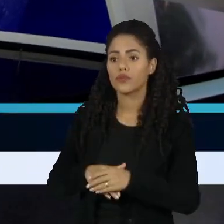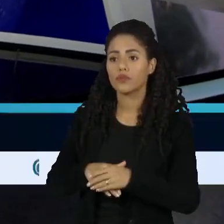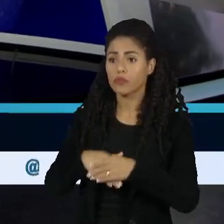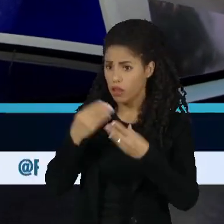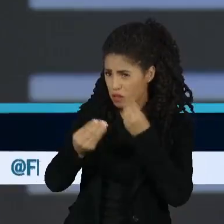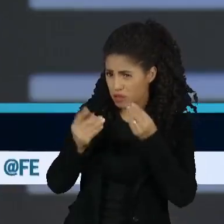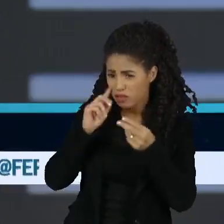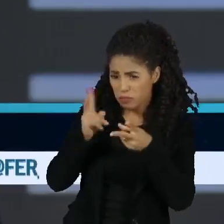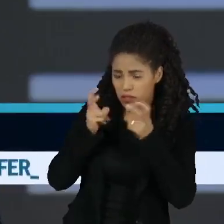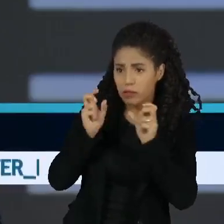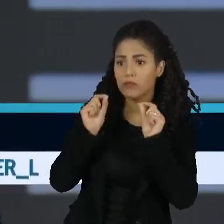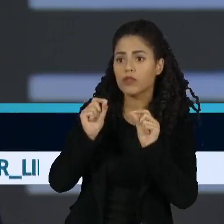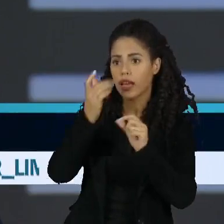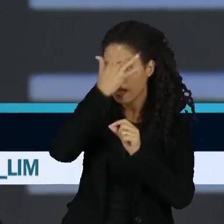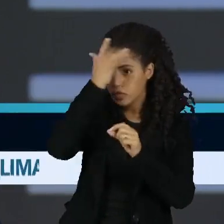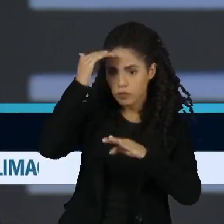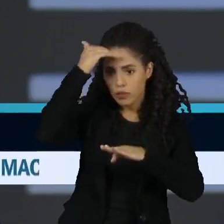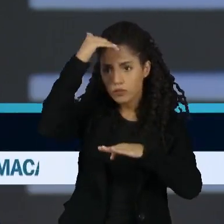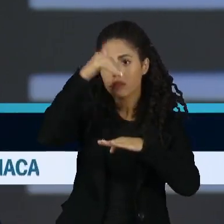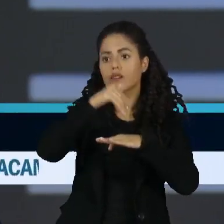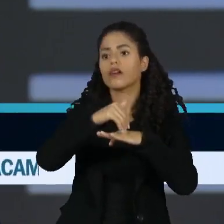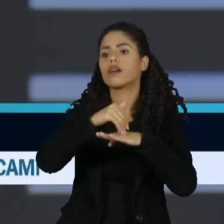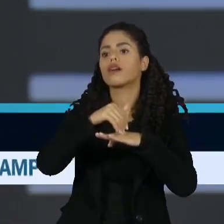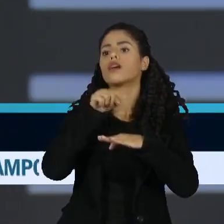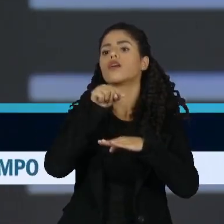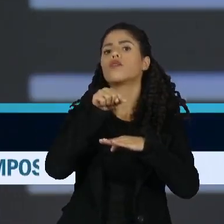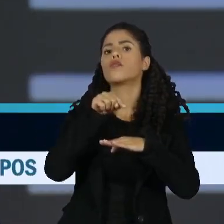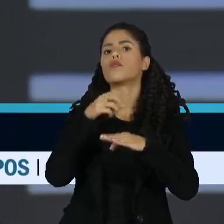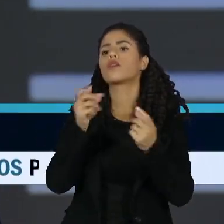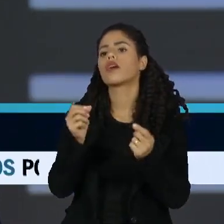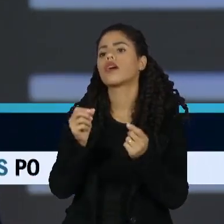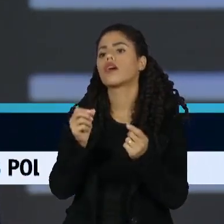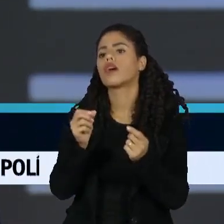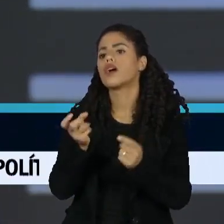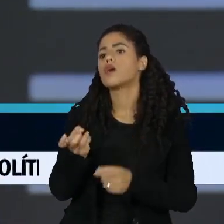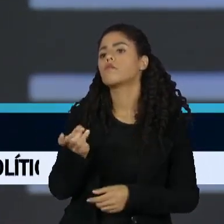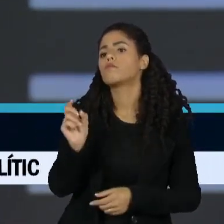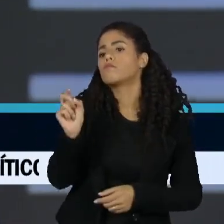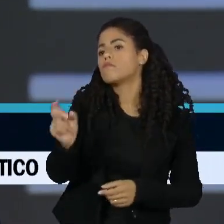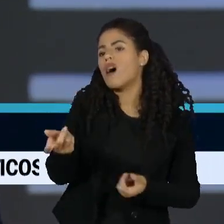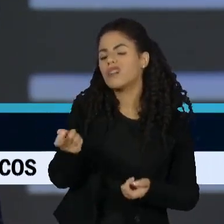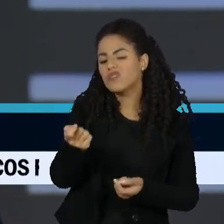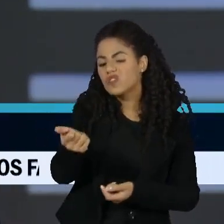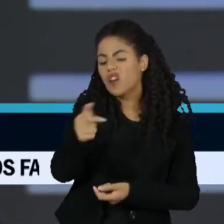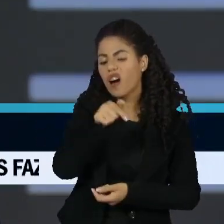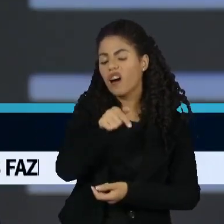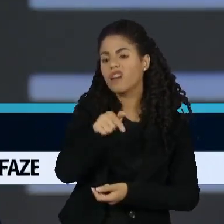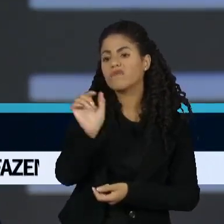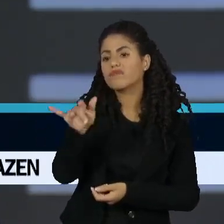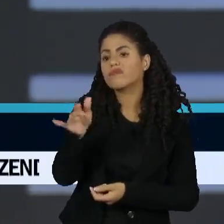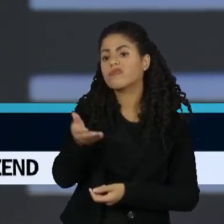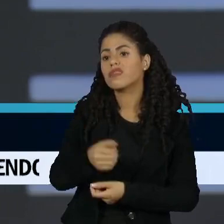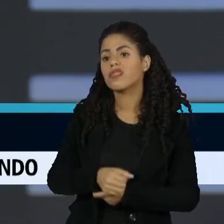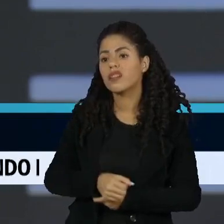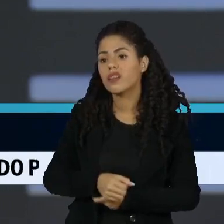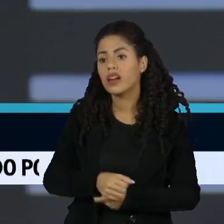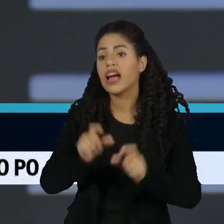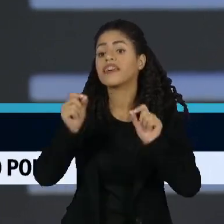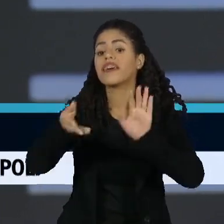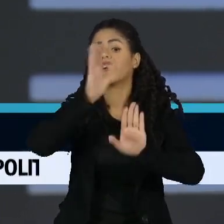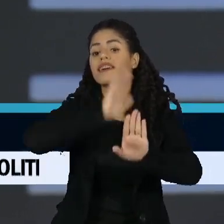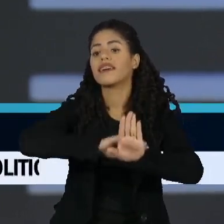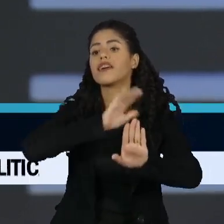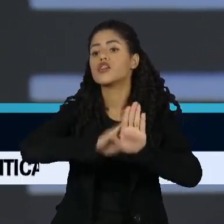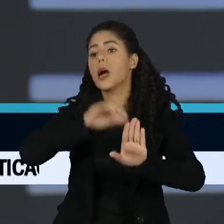observa que os condenados, esses daí são peixe pequeno, são bonipiranha. Na verdade, não são os articuladores do